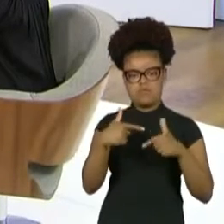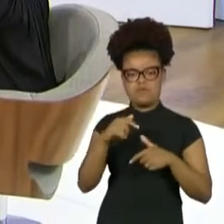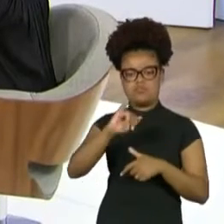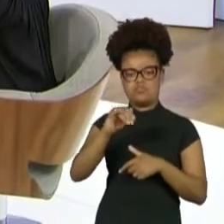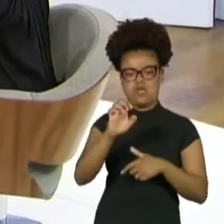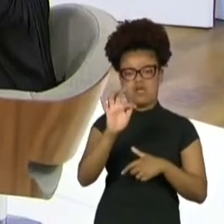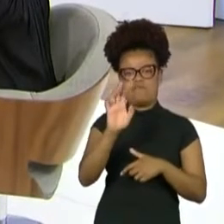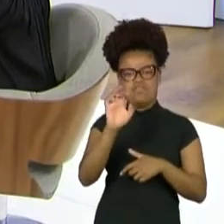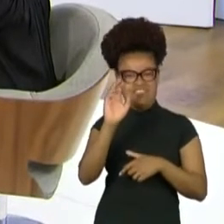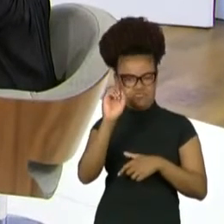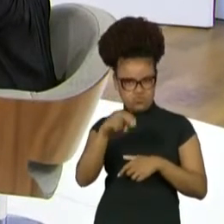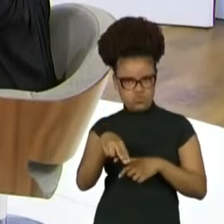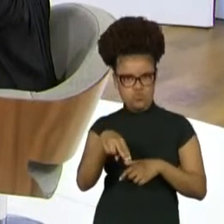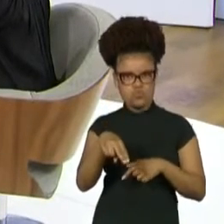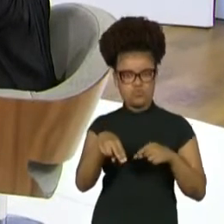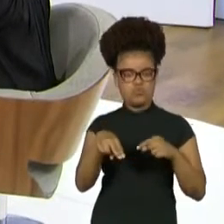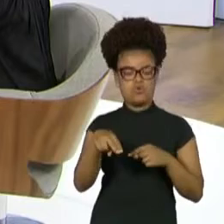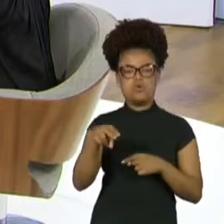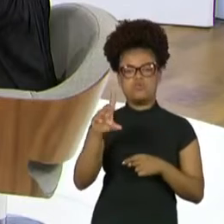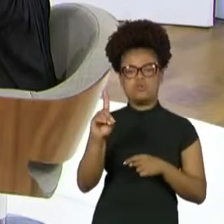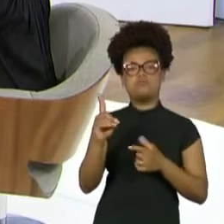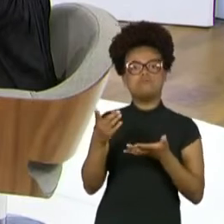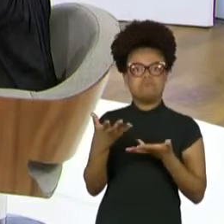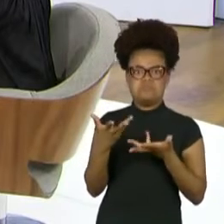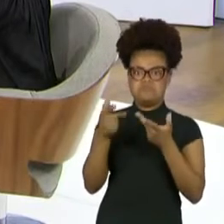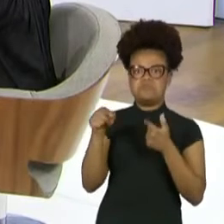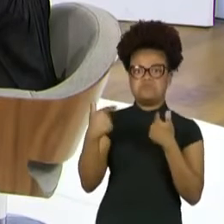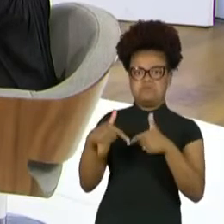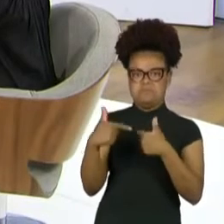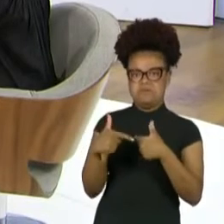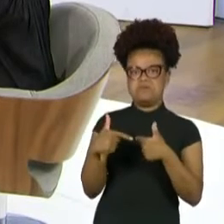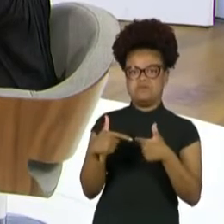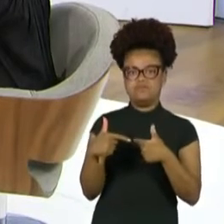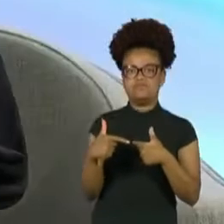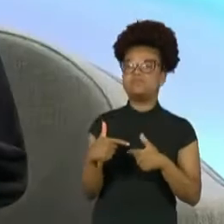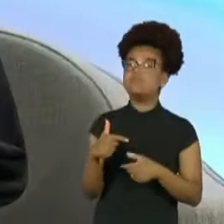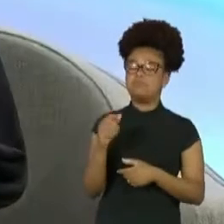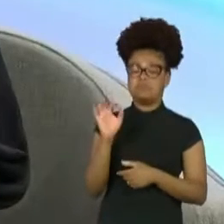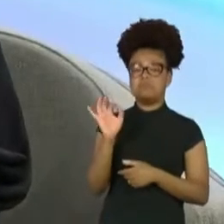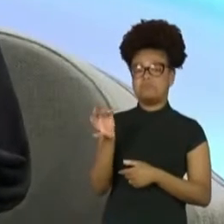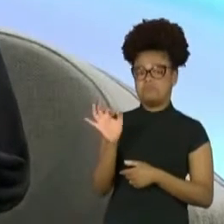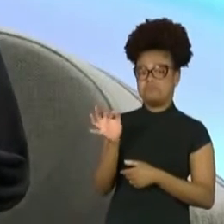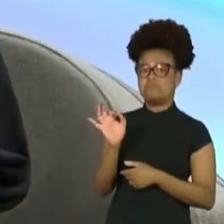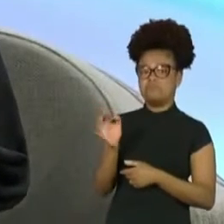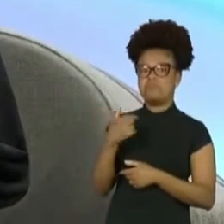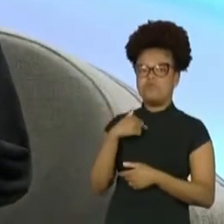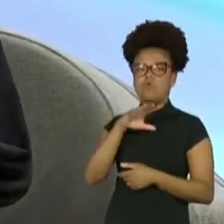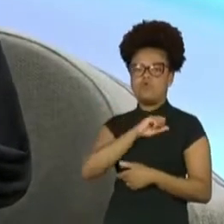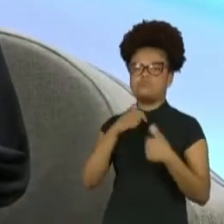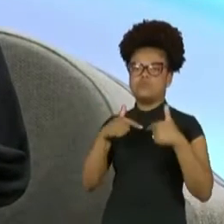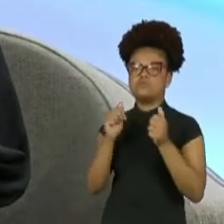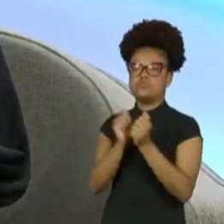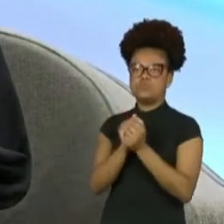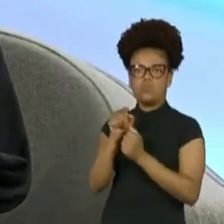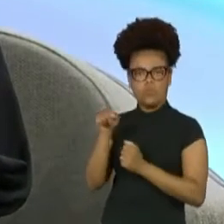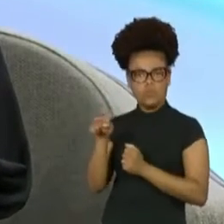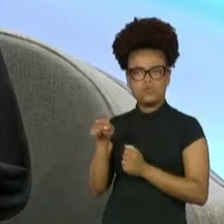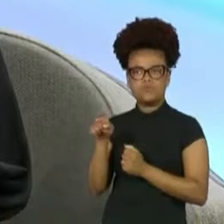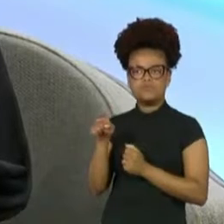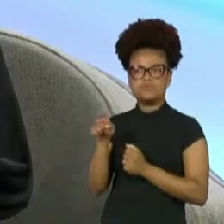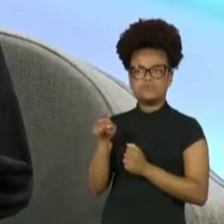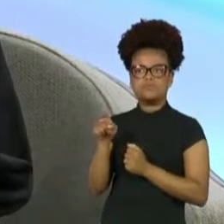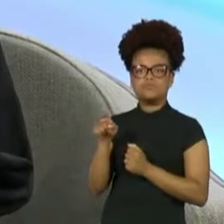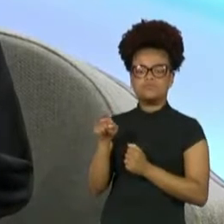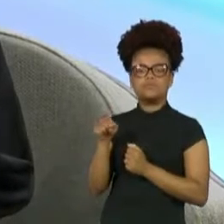uma nova geração que está te chamando para os trabalhos. É verdade. Eu adoro ele trabalhar com o Jefferson Dê. Quero trabalhar mais com ele. Deixa eu ver.